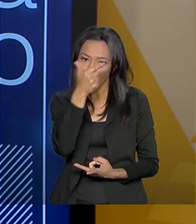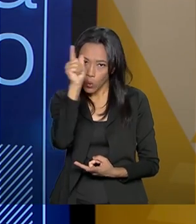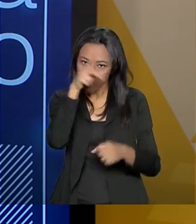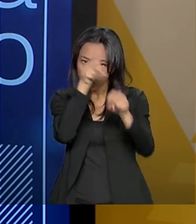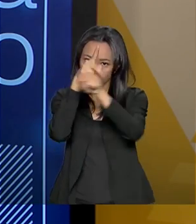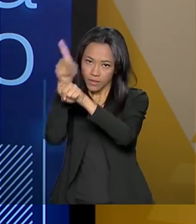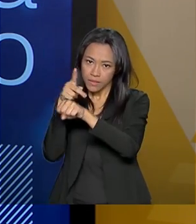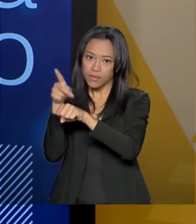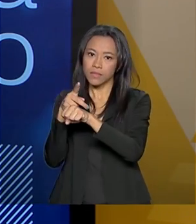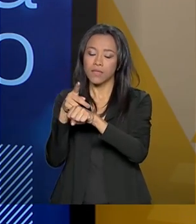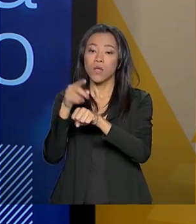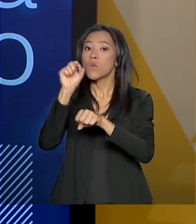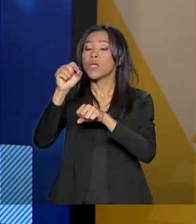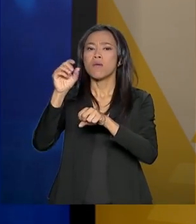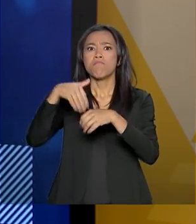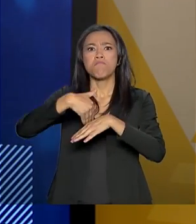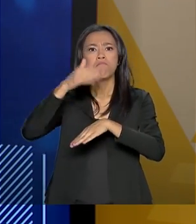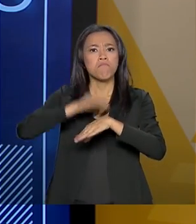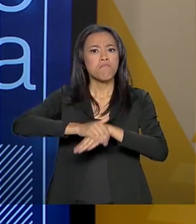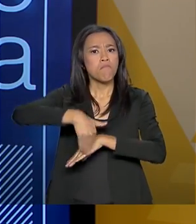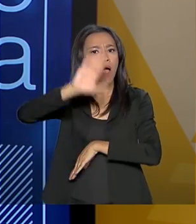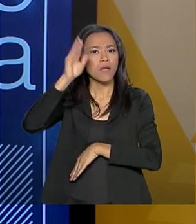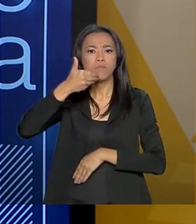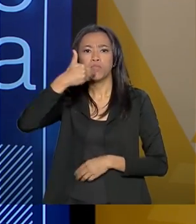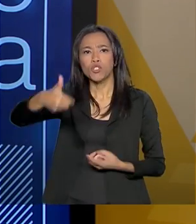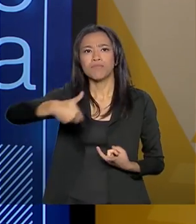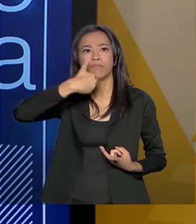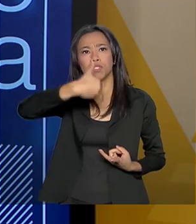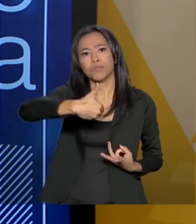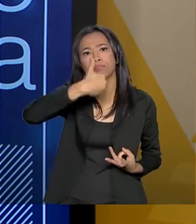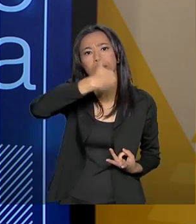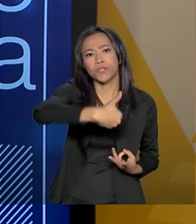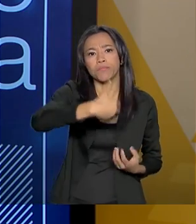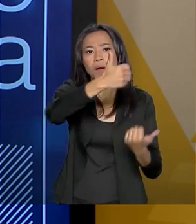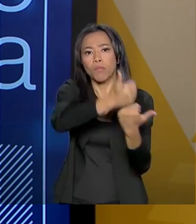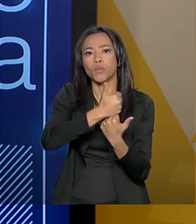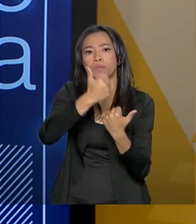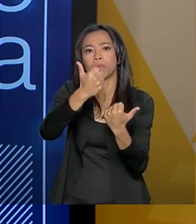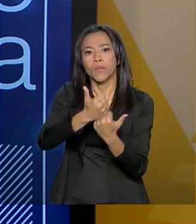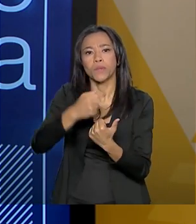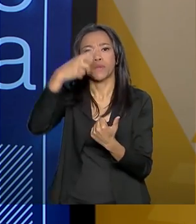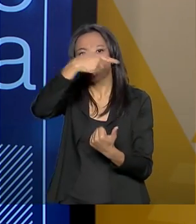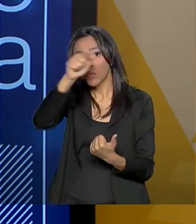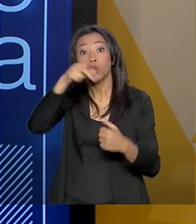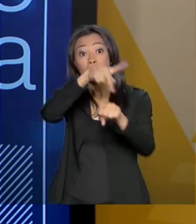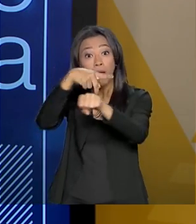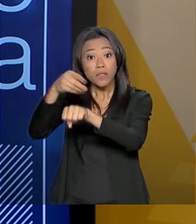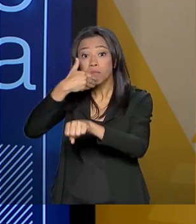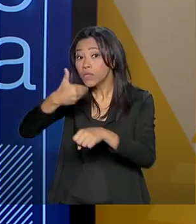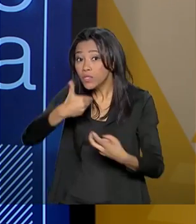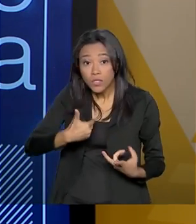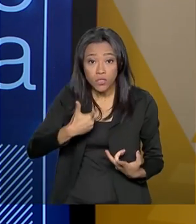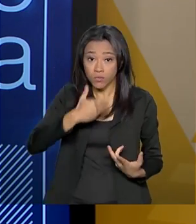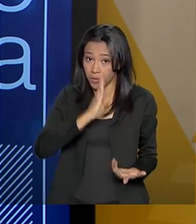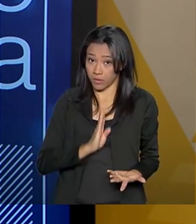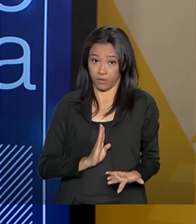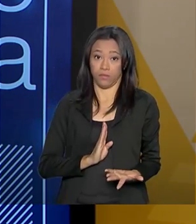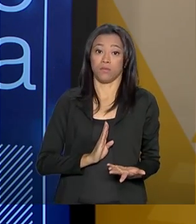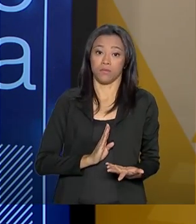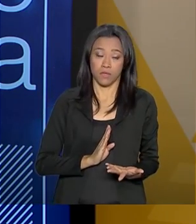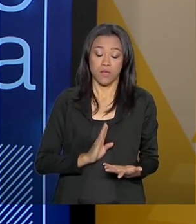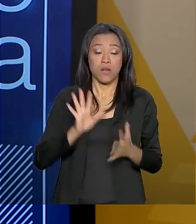mais recebeu foi solicitação de colaboração com a Embrapa. Mas os países africanos,